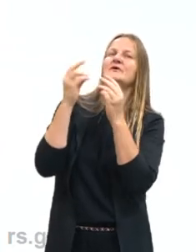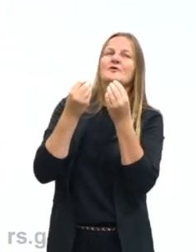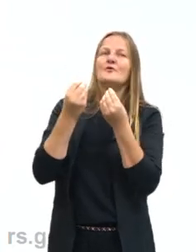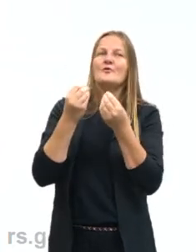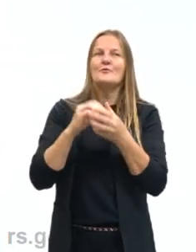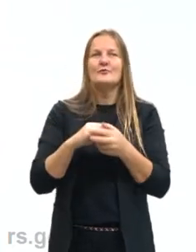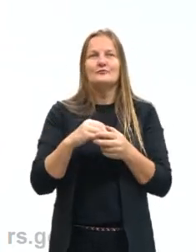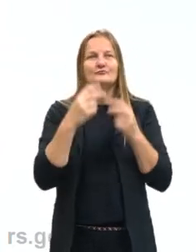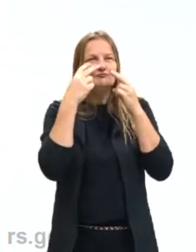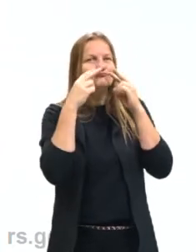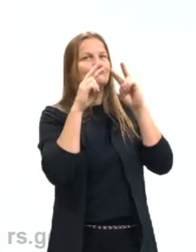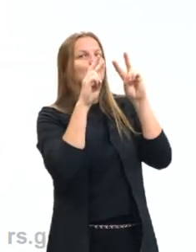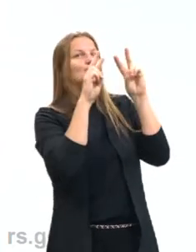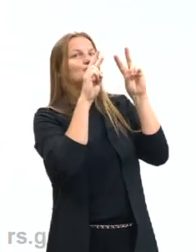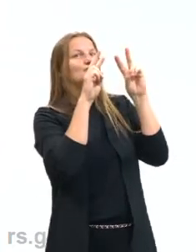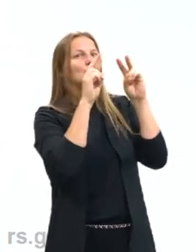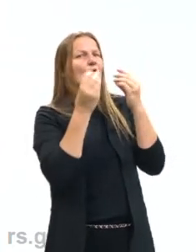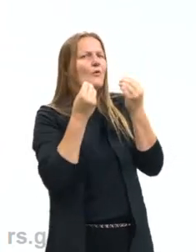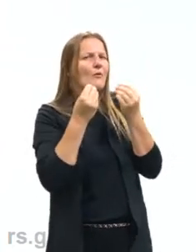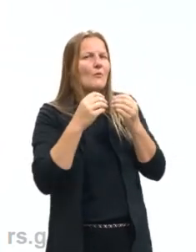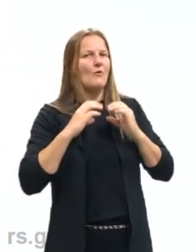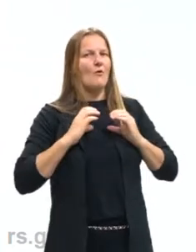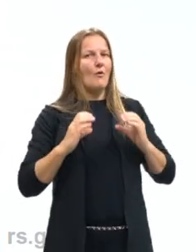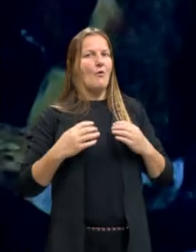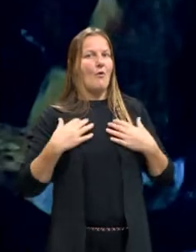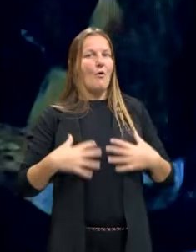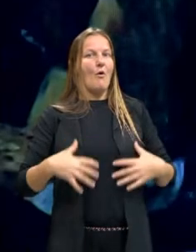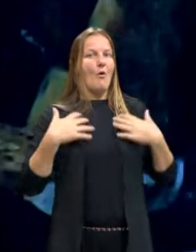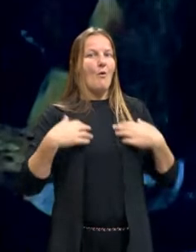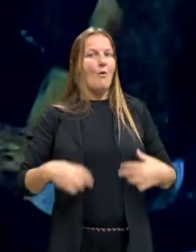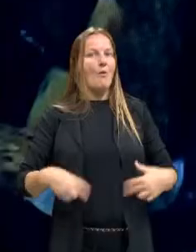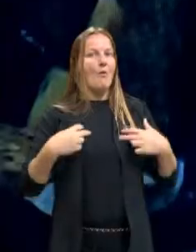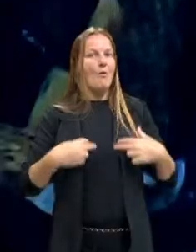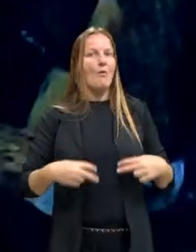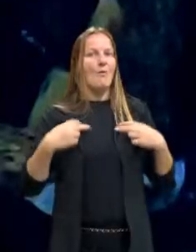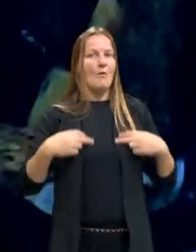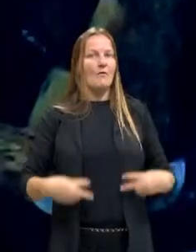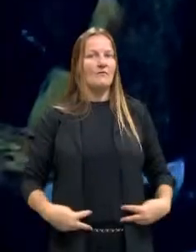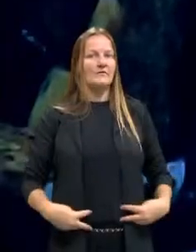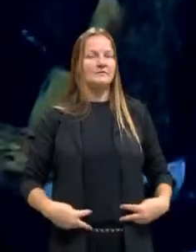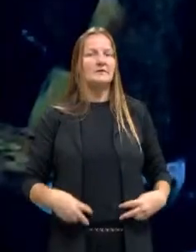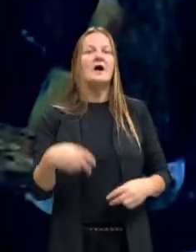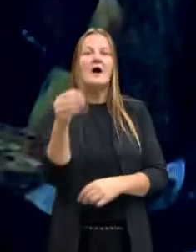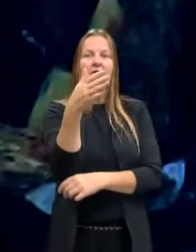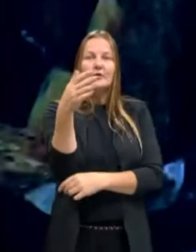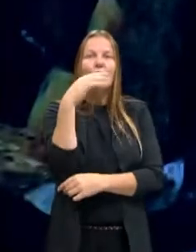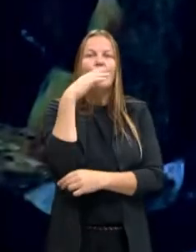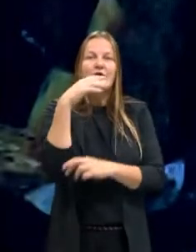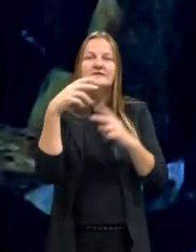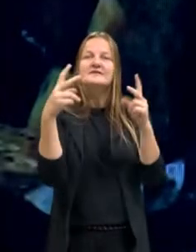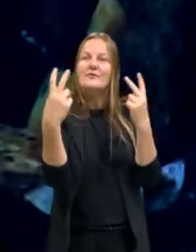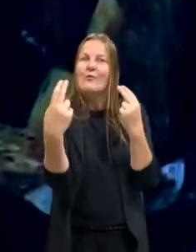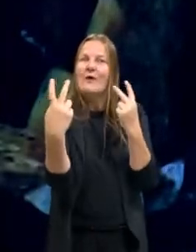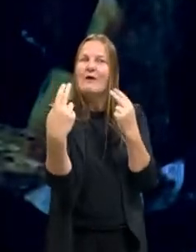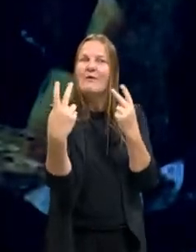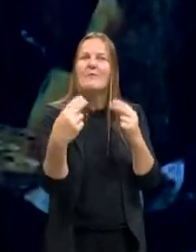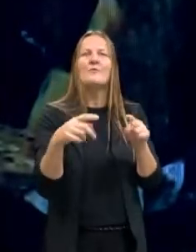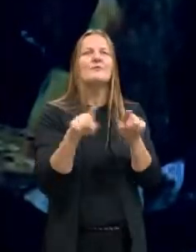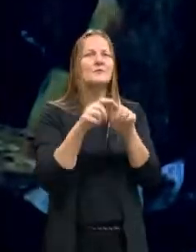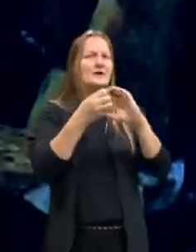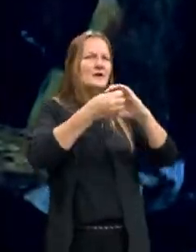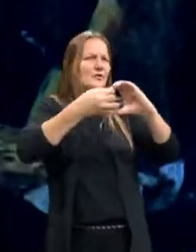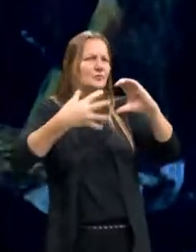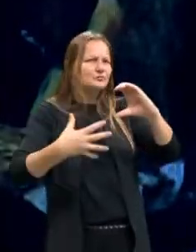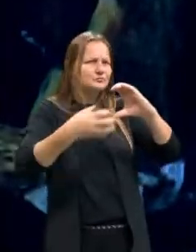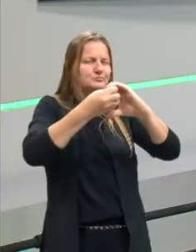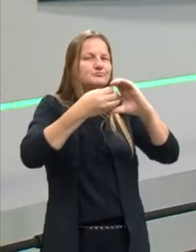pessoa traz nas suas vestimentas as cores da bandeira. Nós temos também aqui algumas características